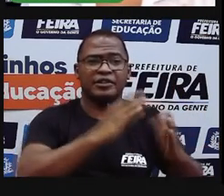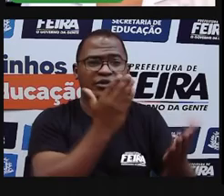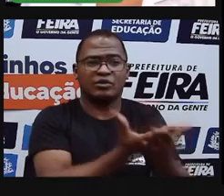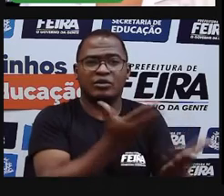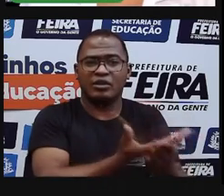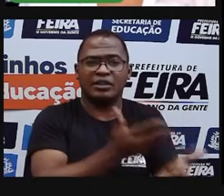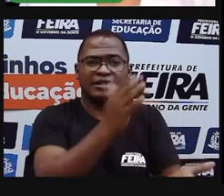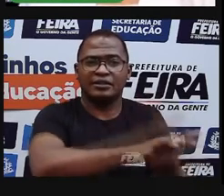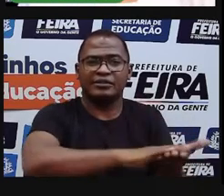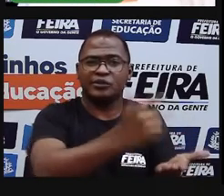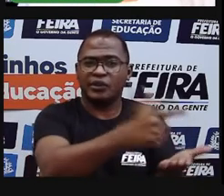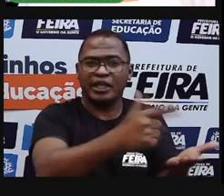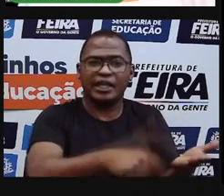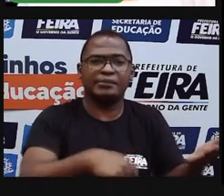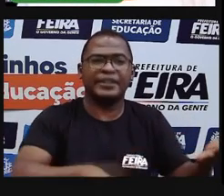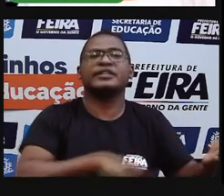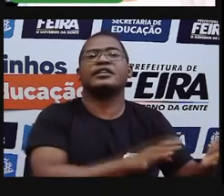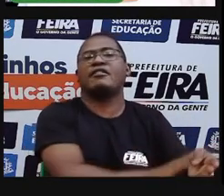comunidade.